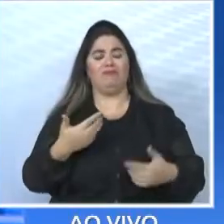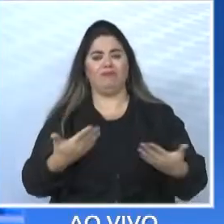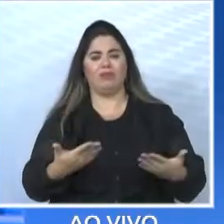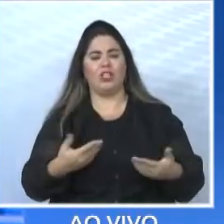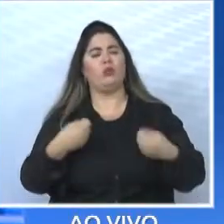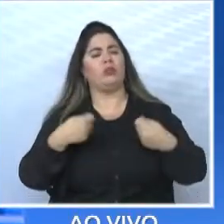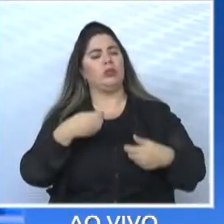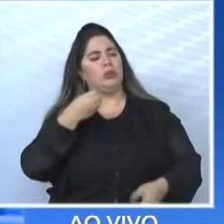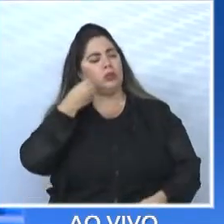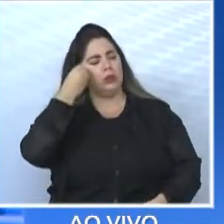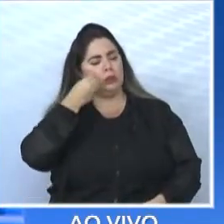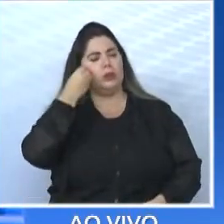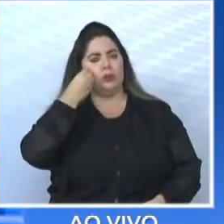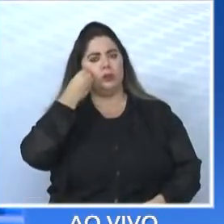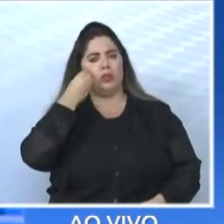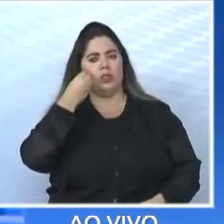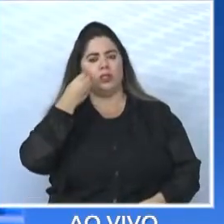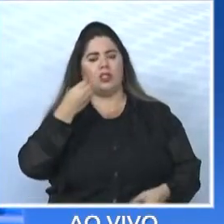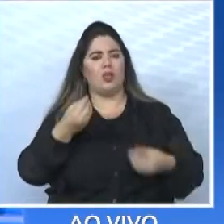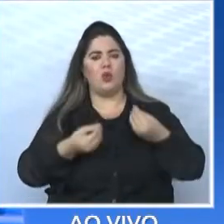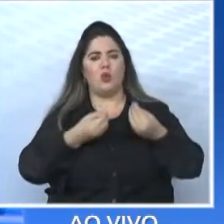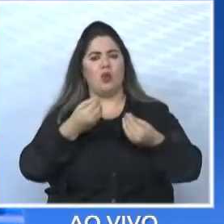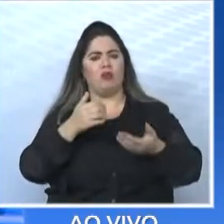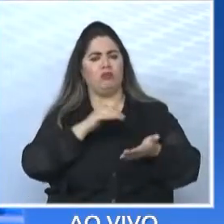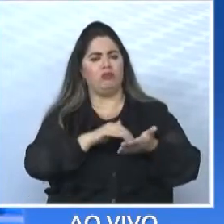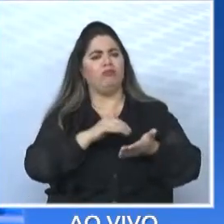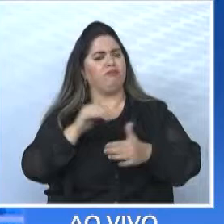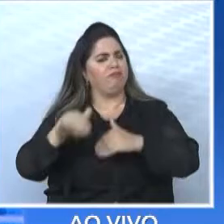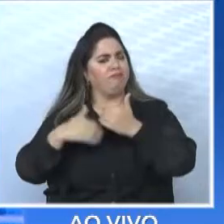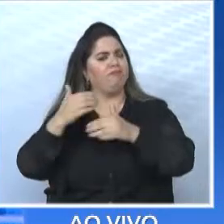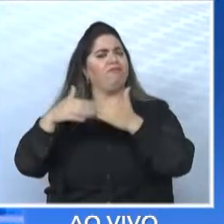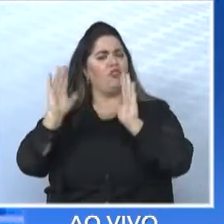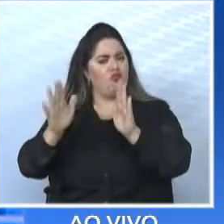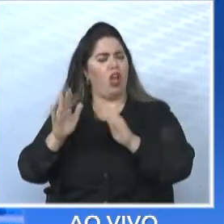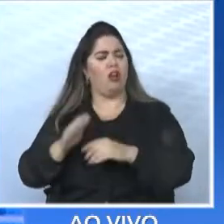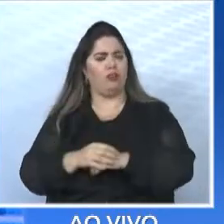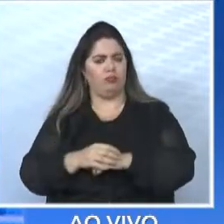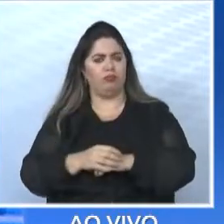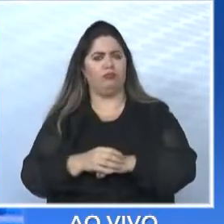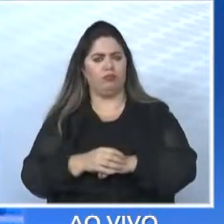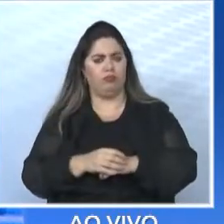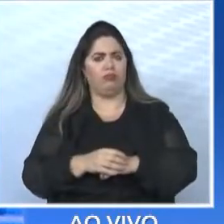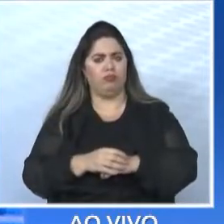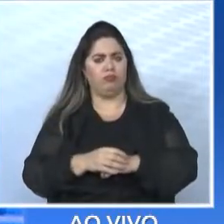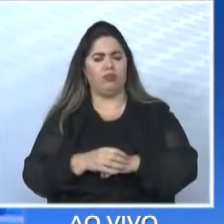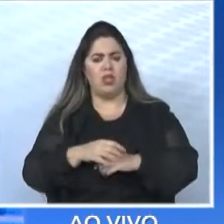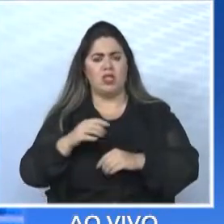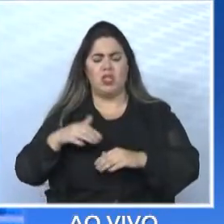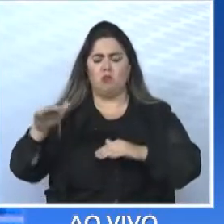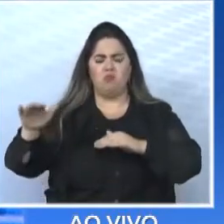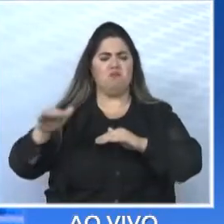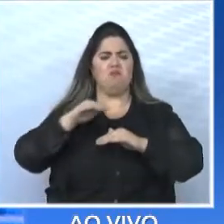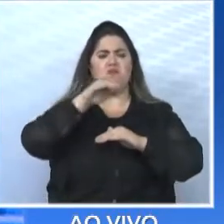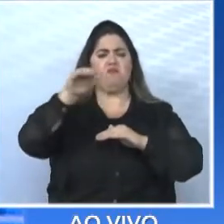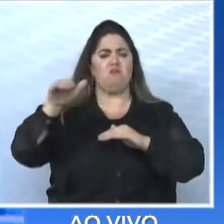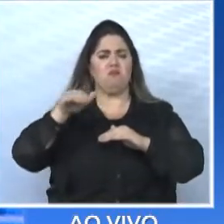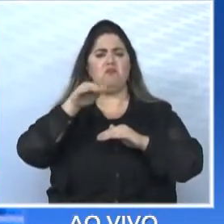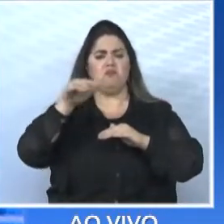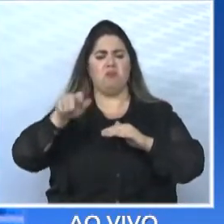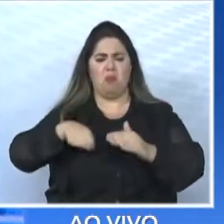gente. Não dá para... Eu fui Secretário de Desenvolvimento do Sidney, que tem um nível de exigência muito maior.